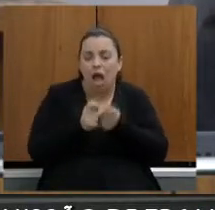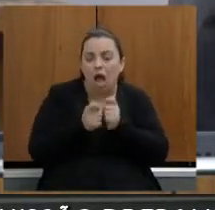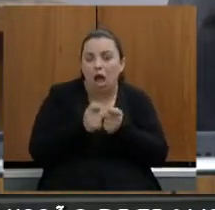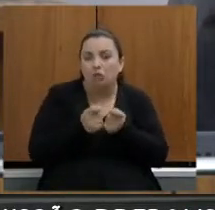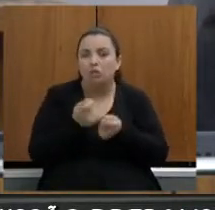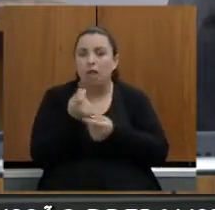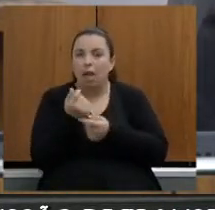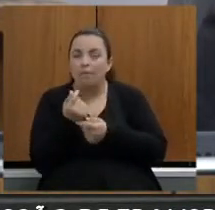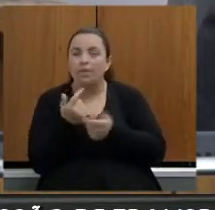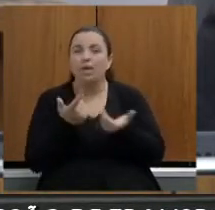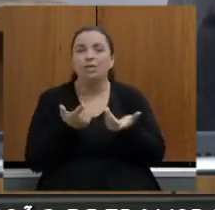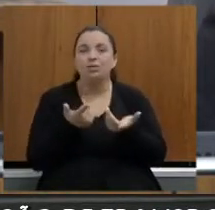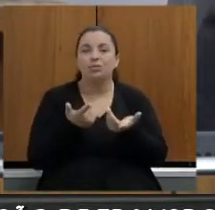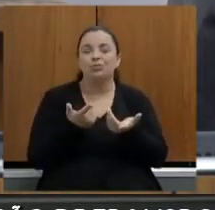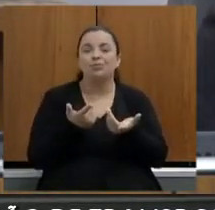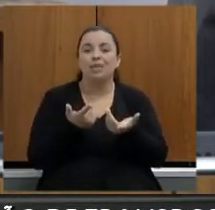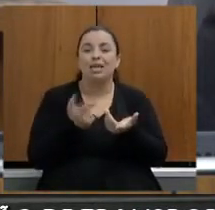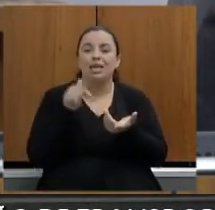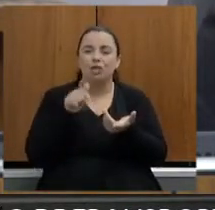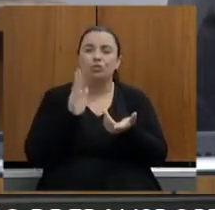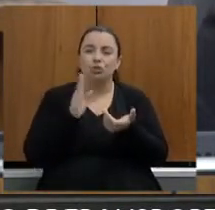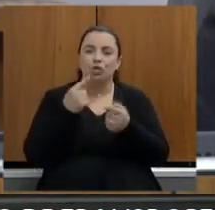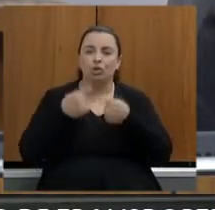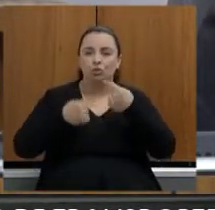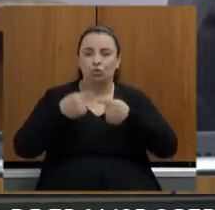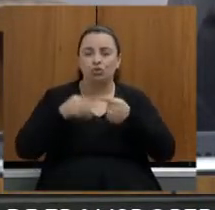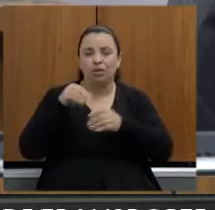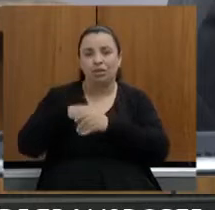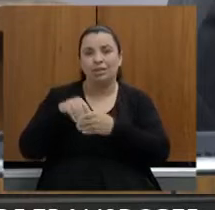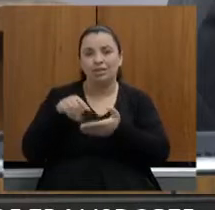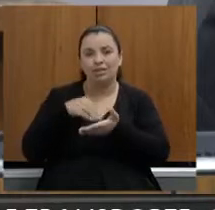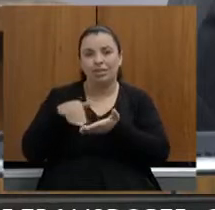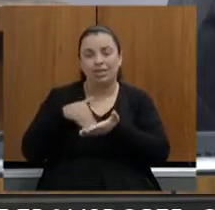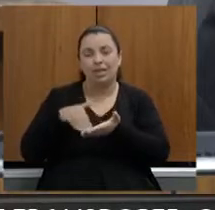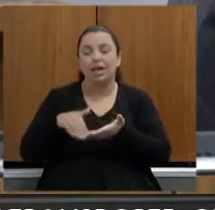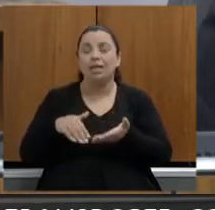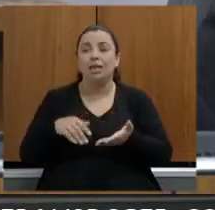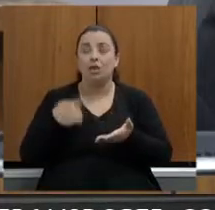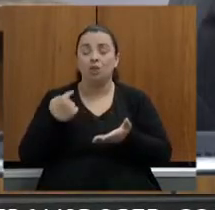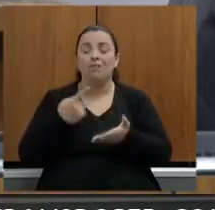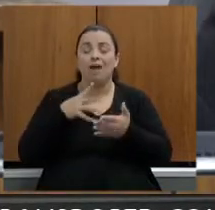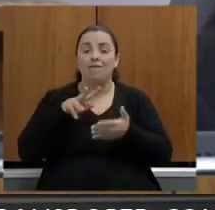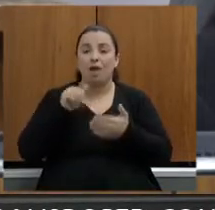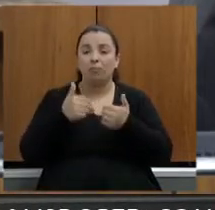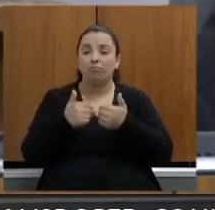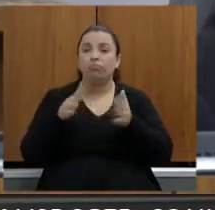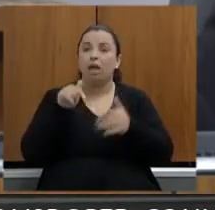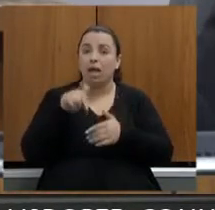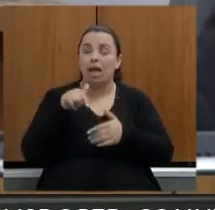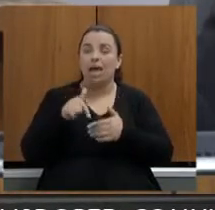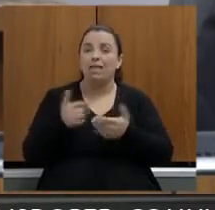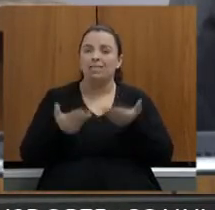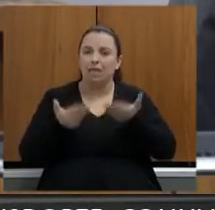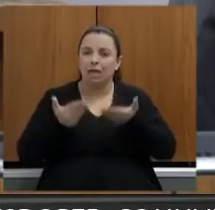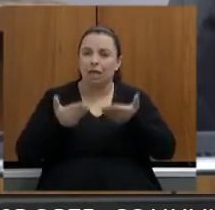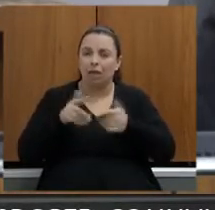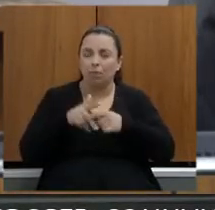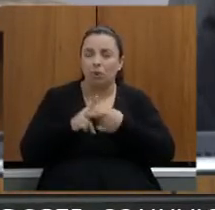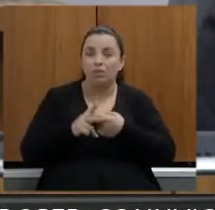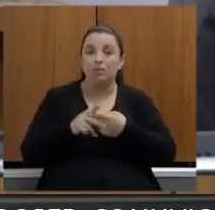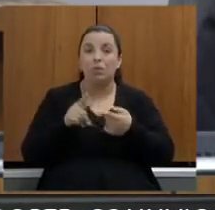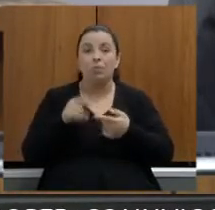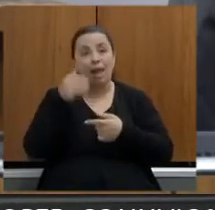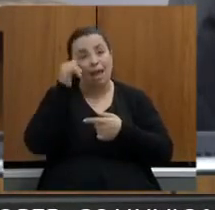discutido com o setor a gente deve lançar essa resolução de reequilíbrio para evitar paralisação de obra e naturalmente a